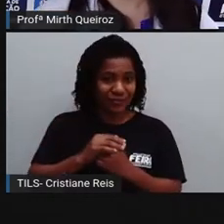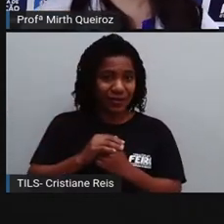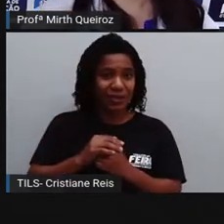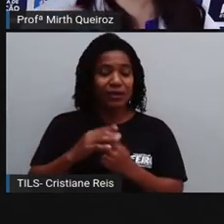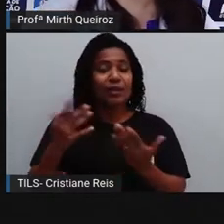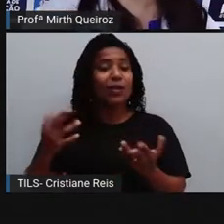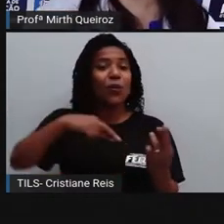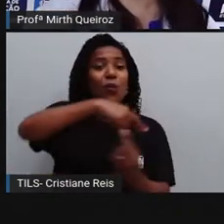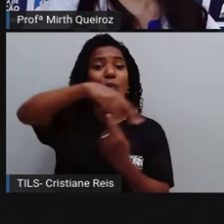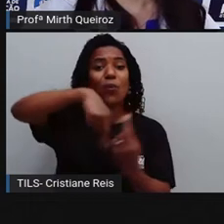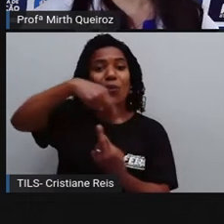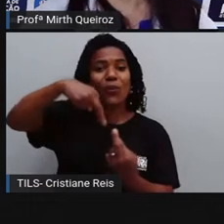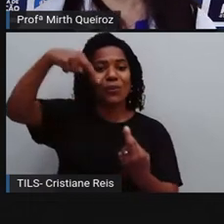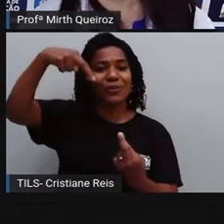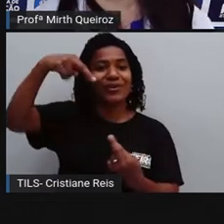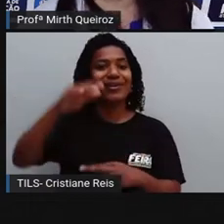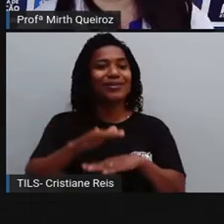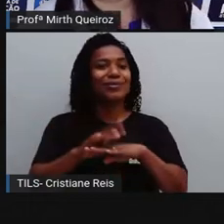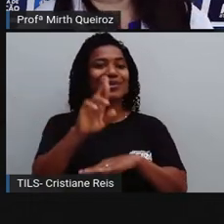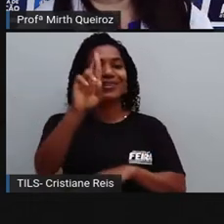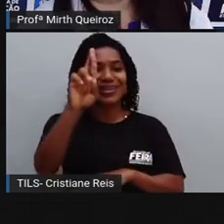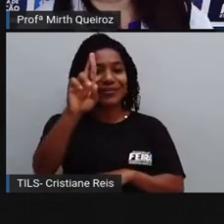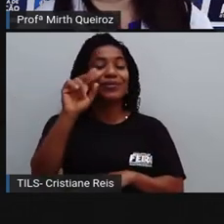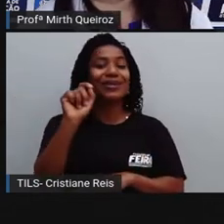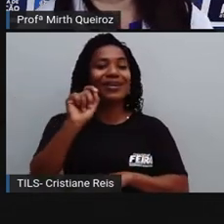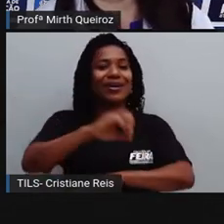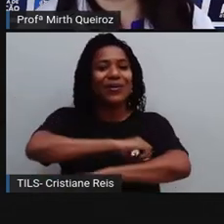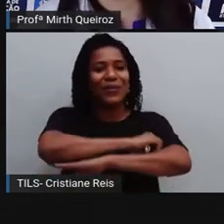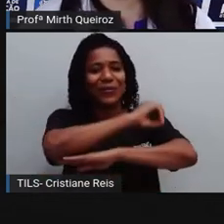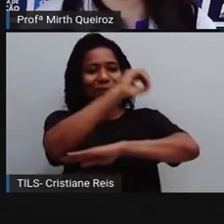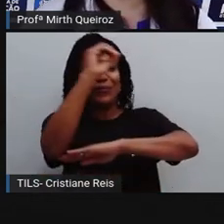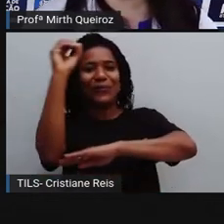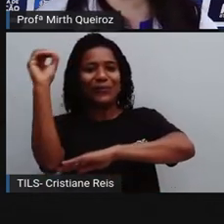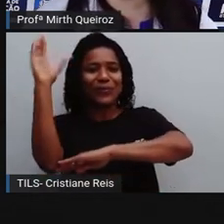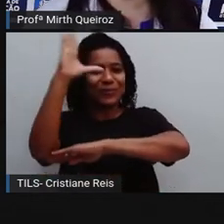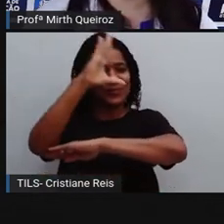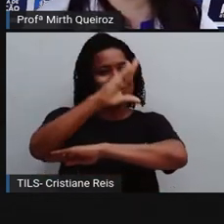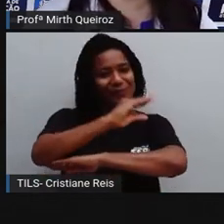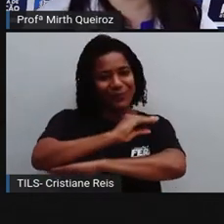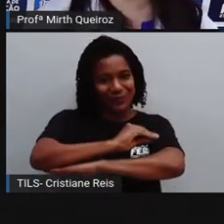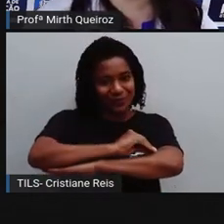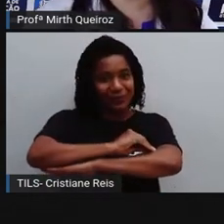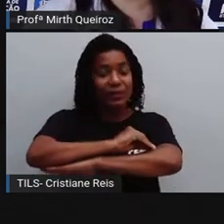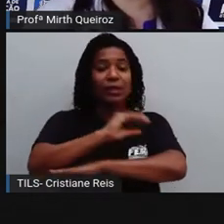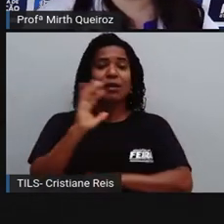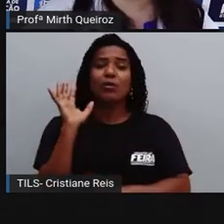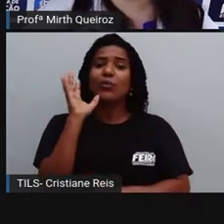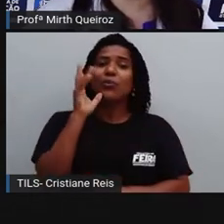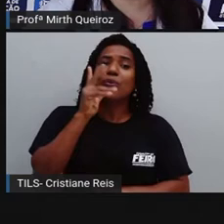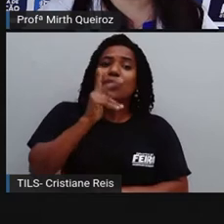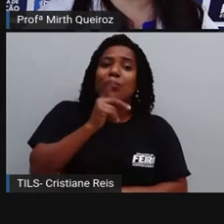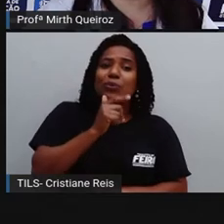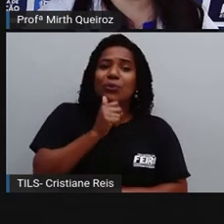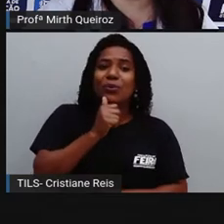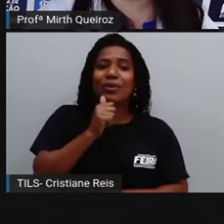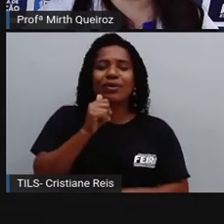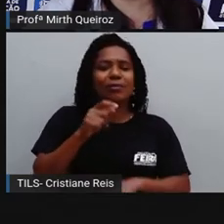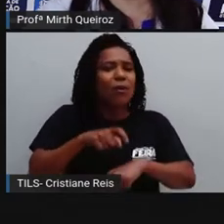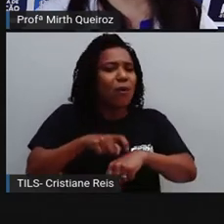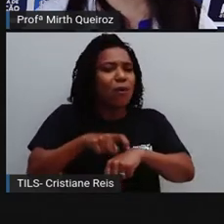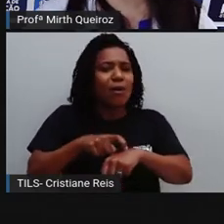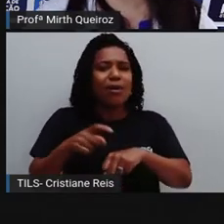vamos ter o dia e a noite, né? A duração do movimento de rotação é de aproximadamente